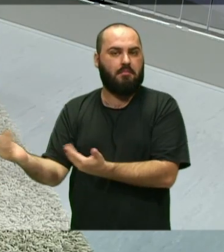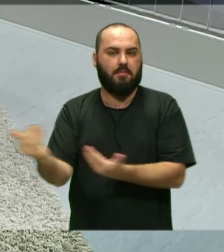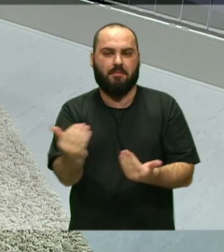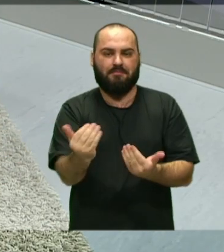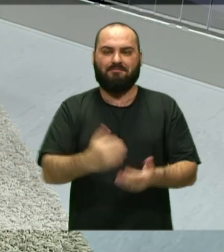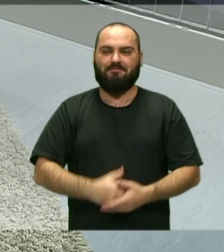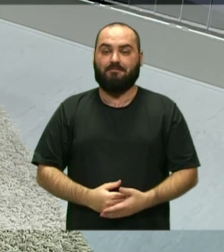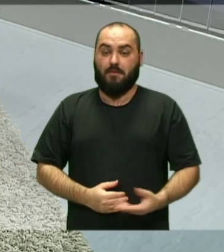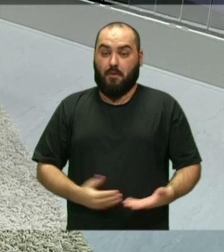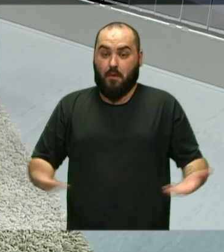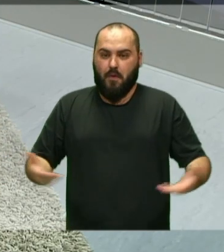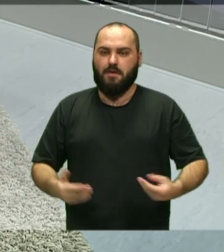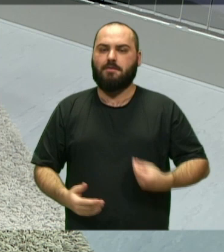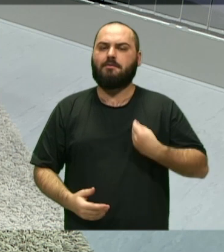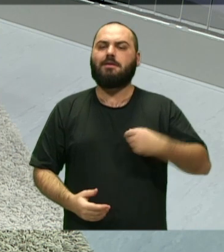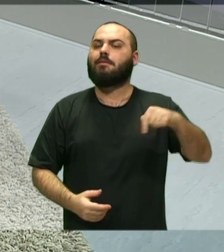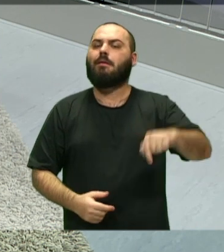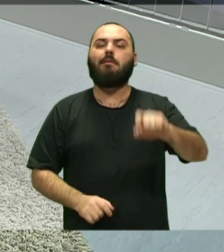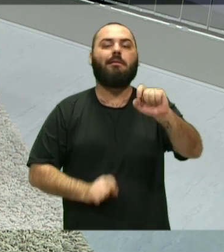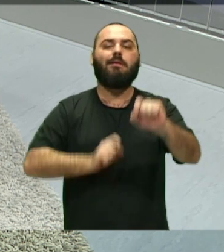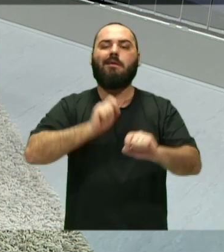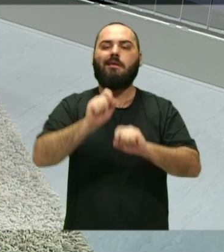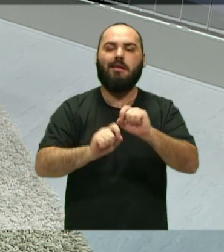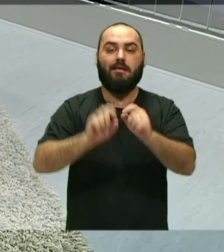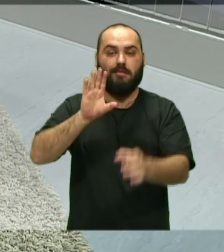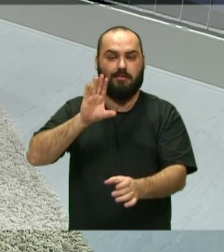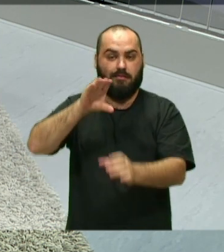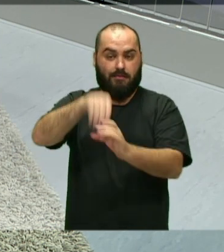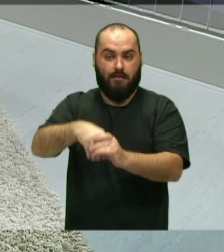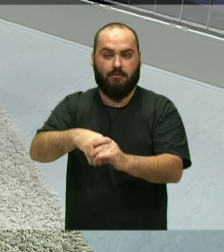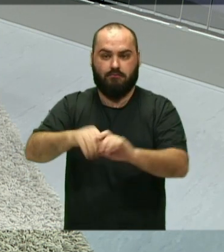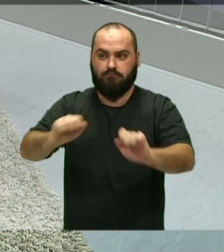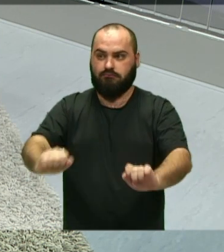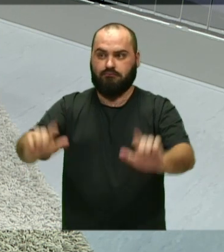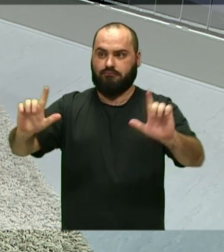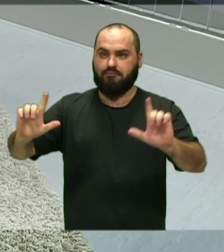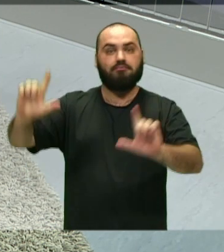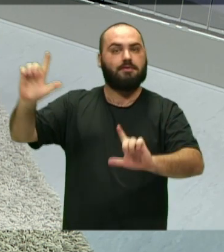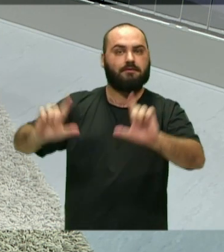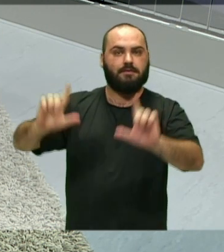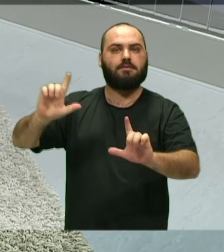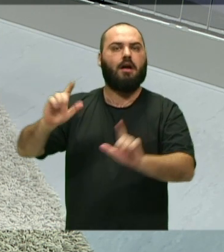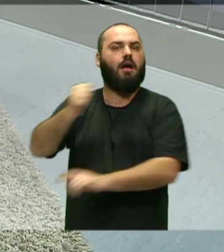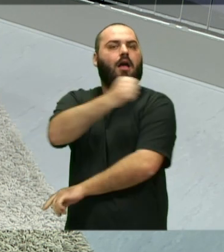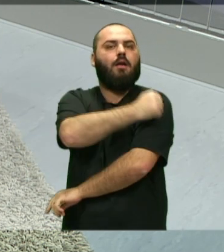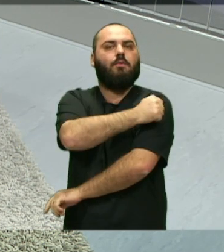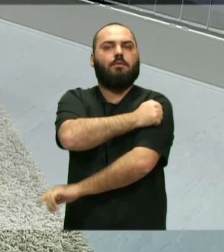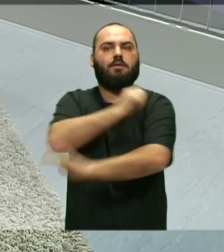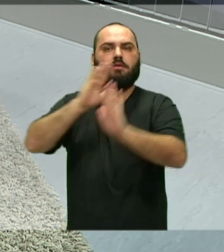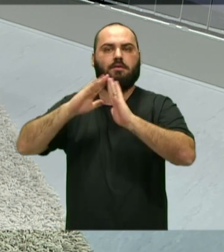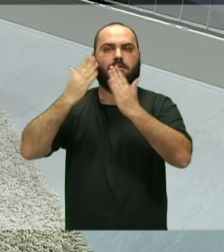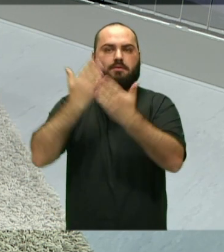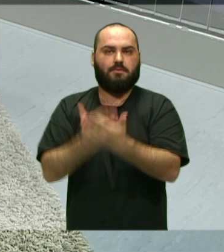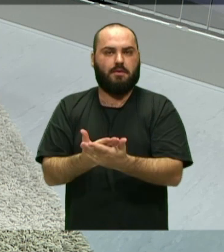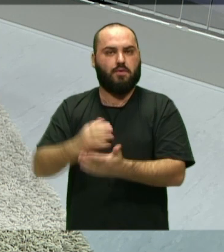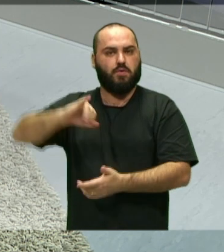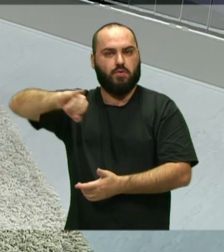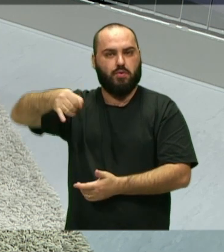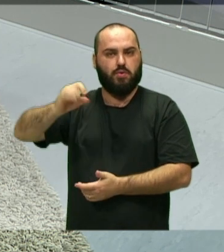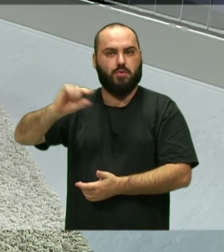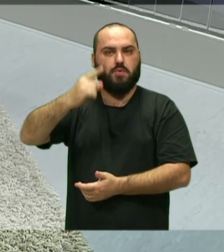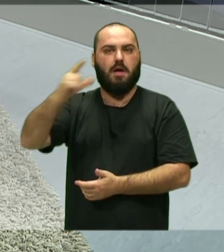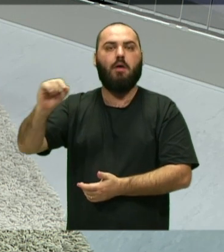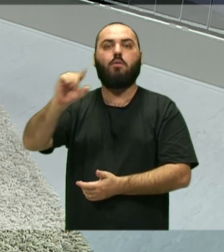hoje participa conosco aqui no estúdio de TV, Carlo Antônio Vicente, o aluno da Escola Básica João